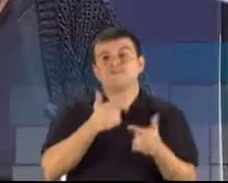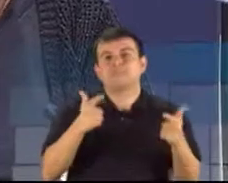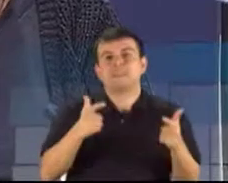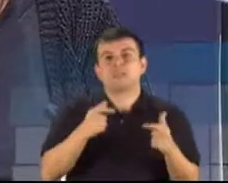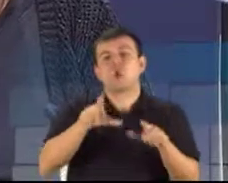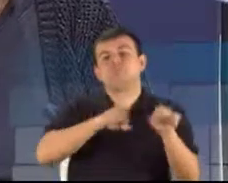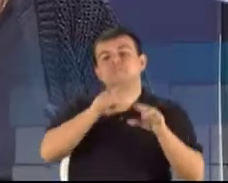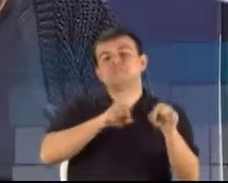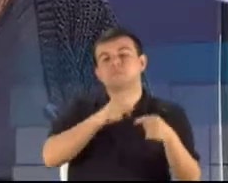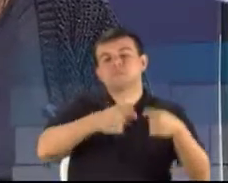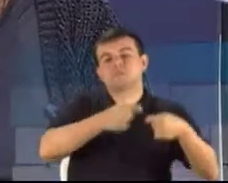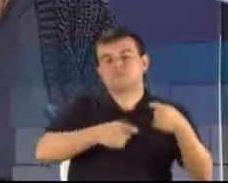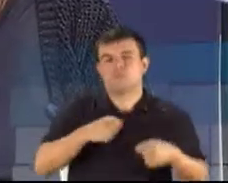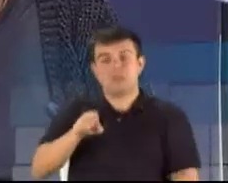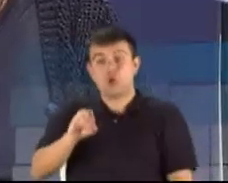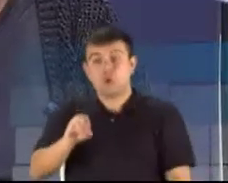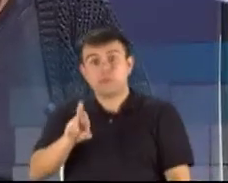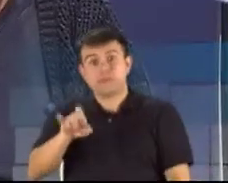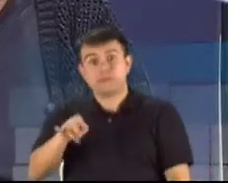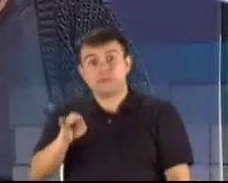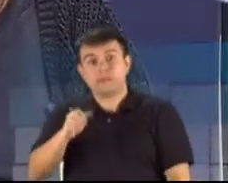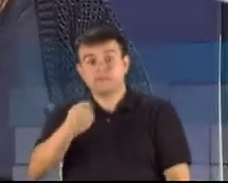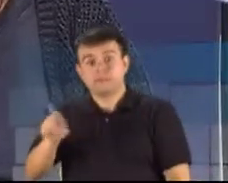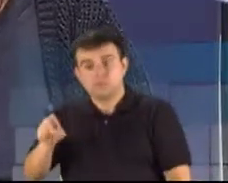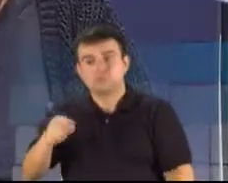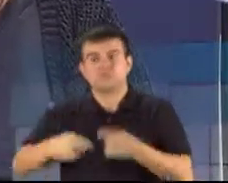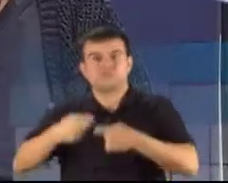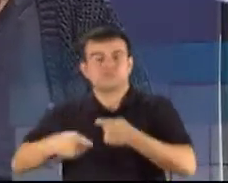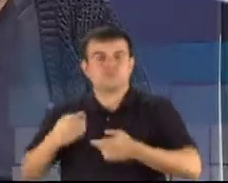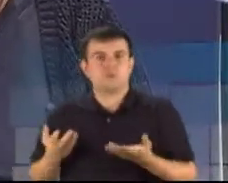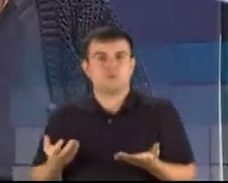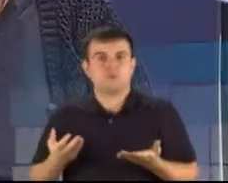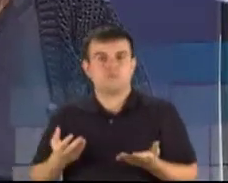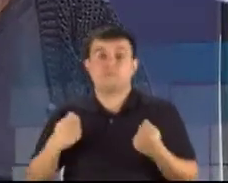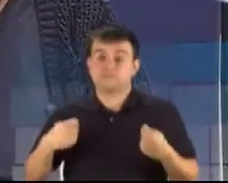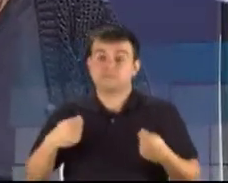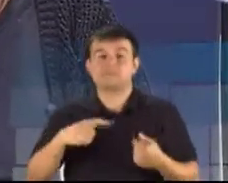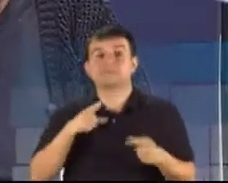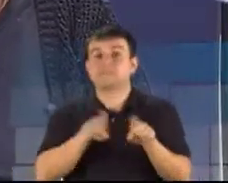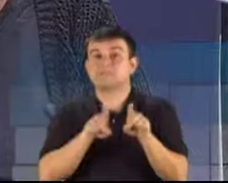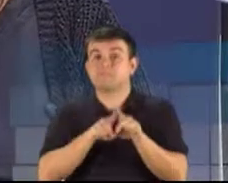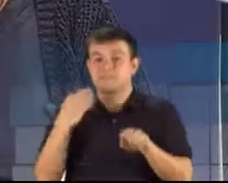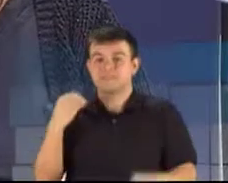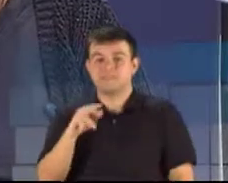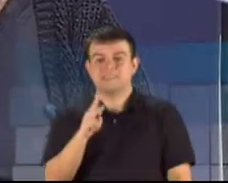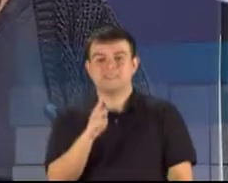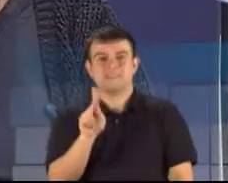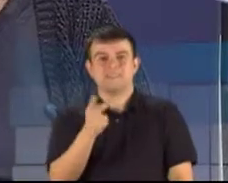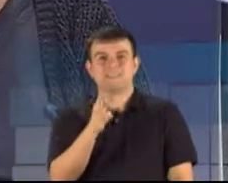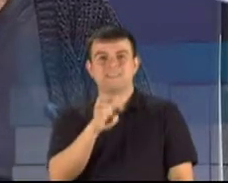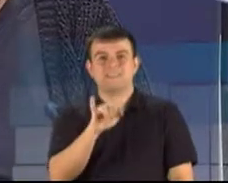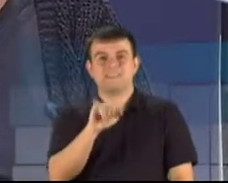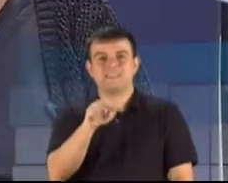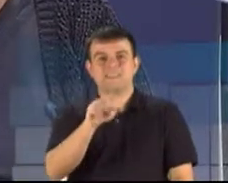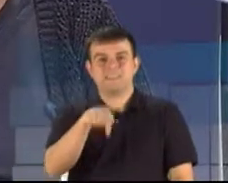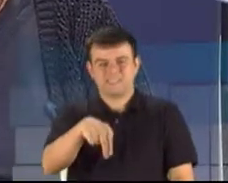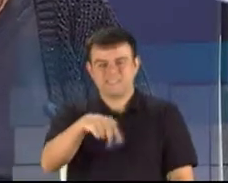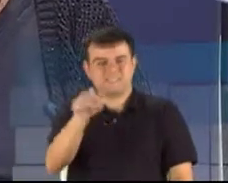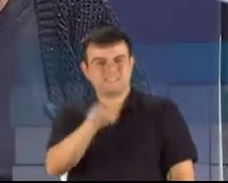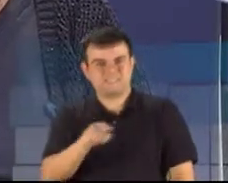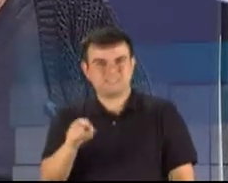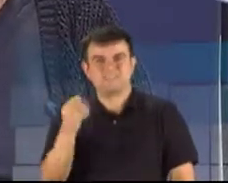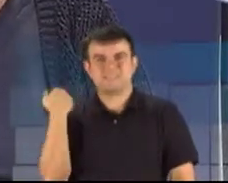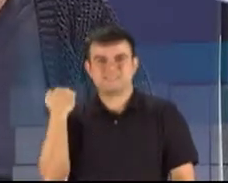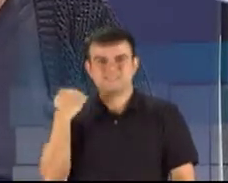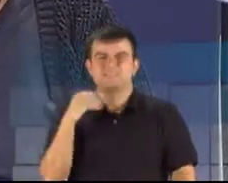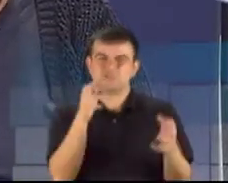pensamento conservador a gente tem que combater. Tem que combater, inclusive, o Luiz Carlos Reins, que é candidato da coligação da Anamélia, que numa audiência